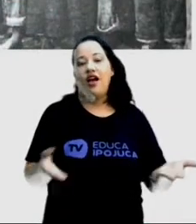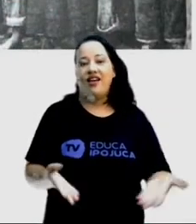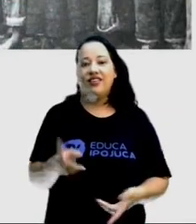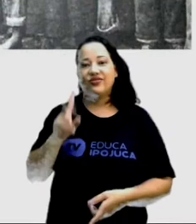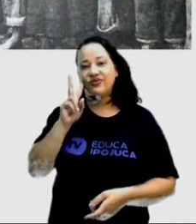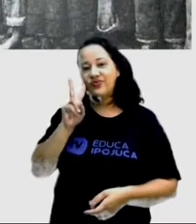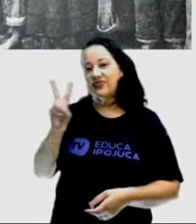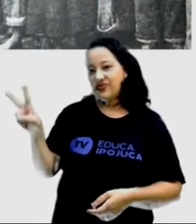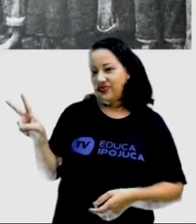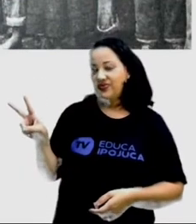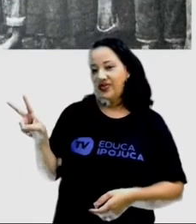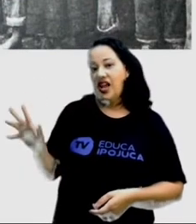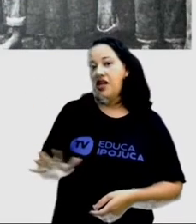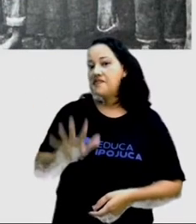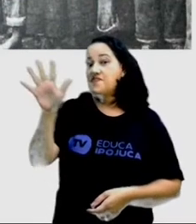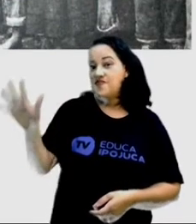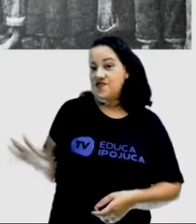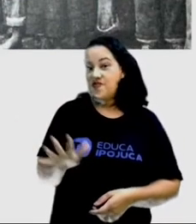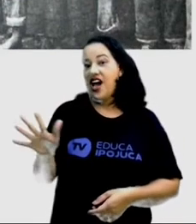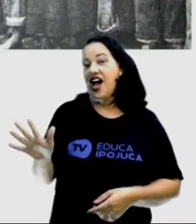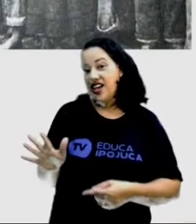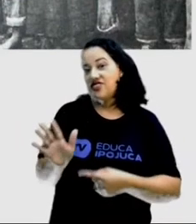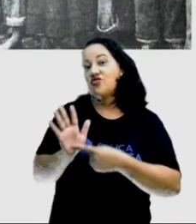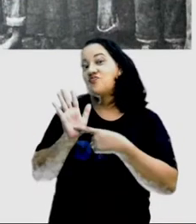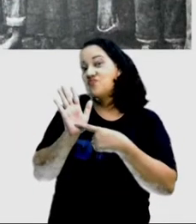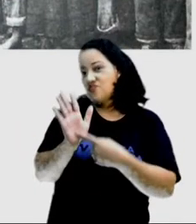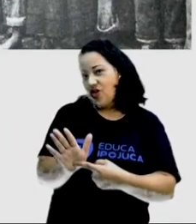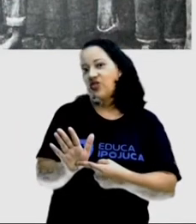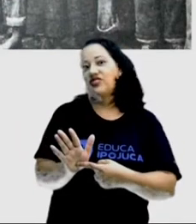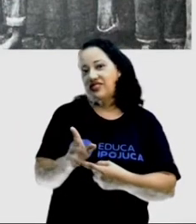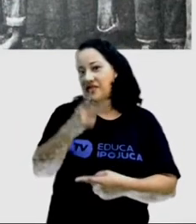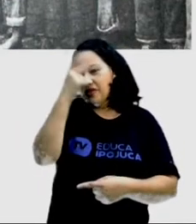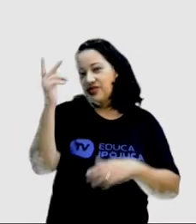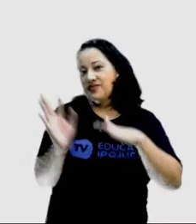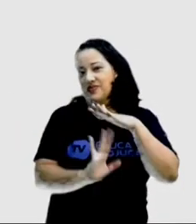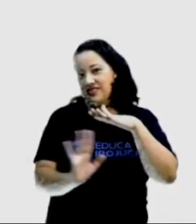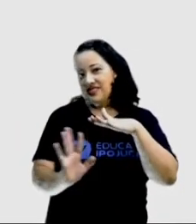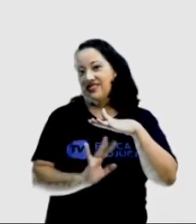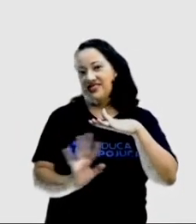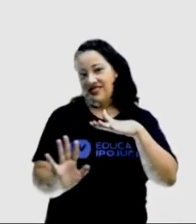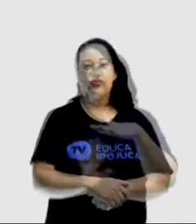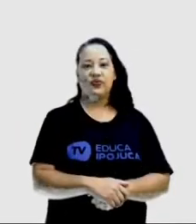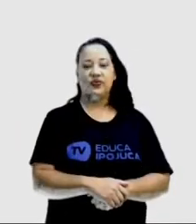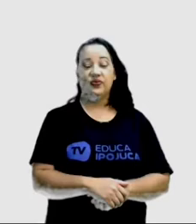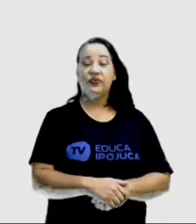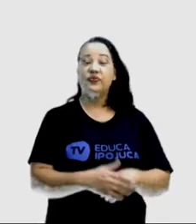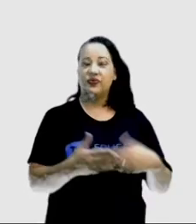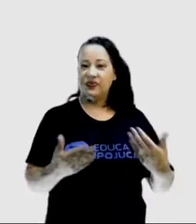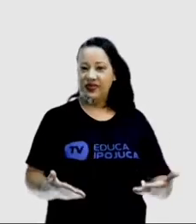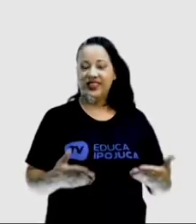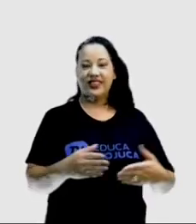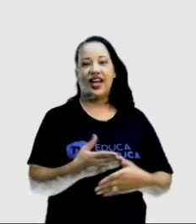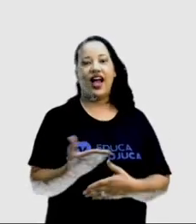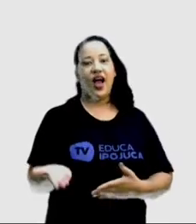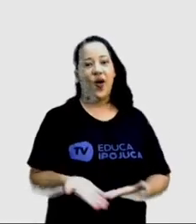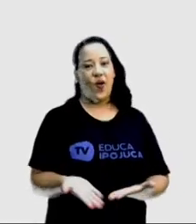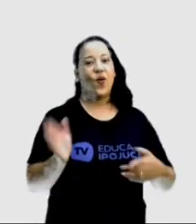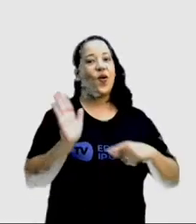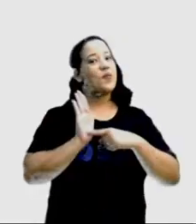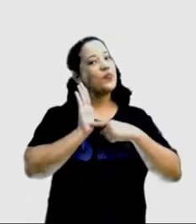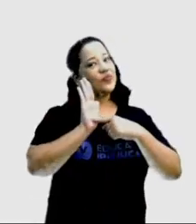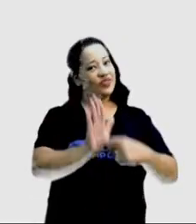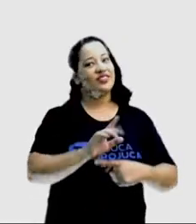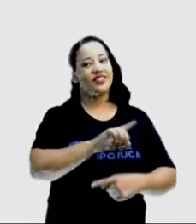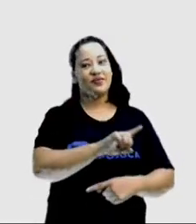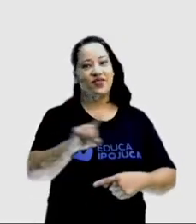mostram os imigrantes que vieram para cá nessa época, certo? Bem, pessoal, eu vou mostrar para vocês